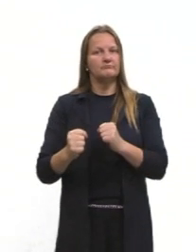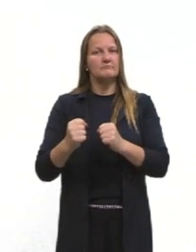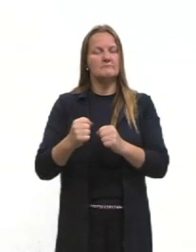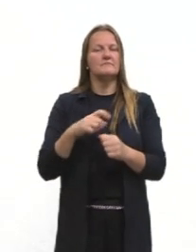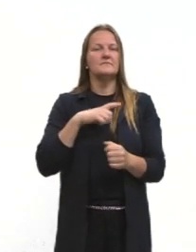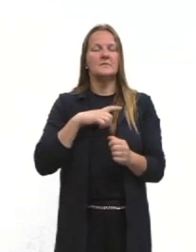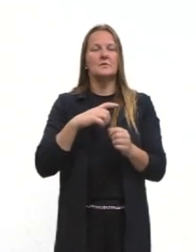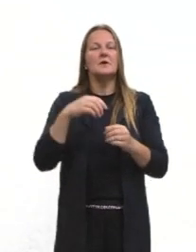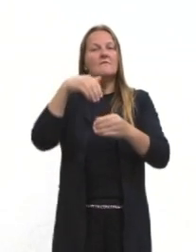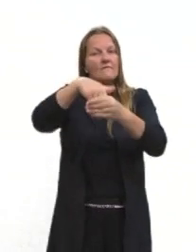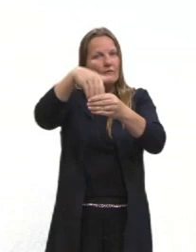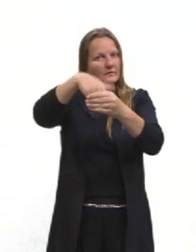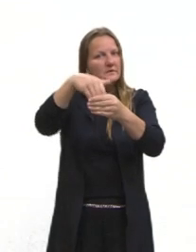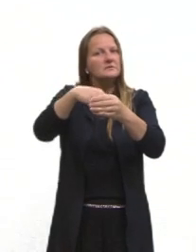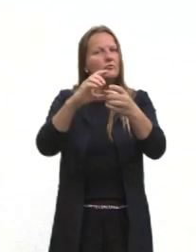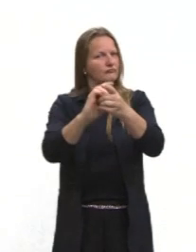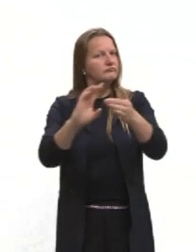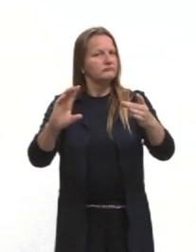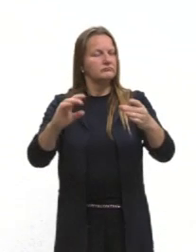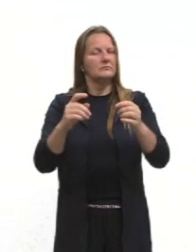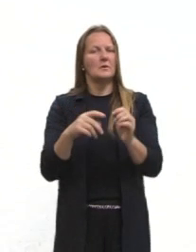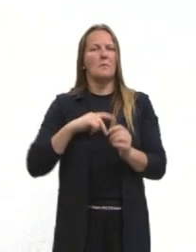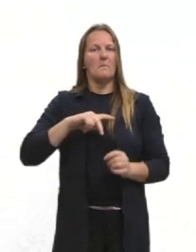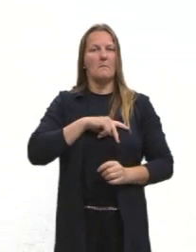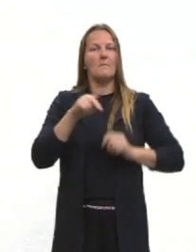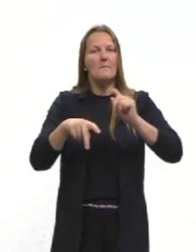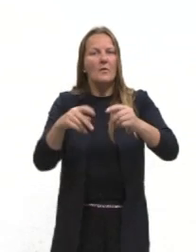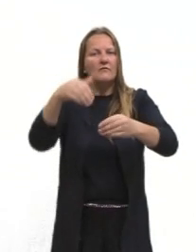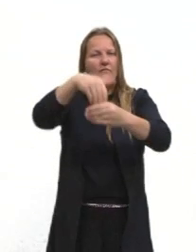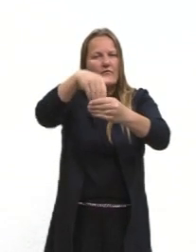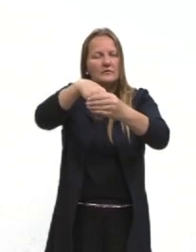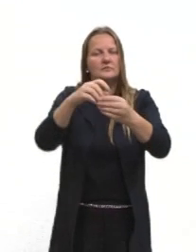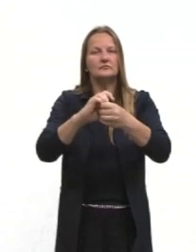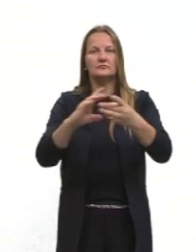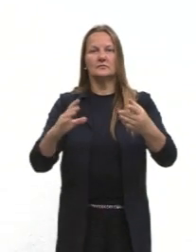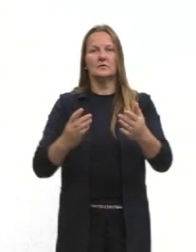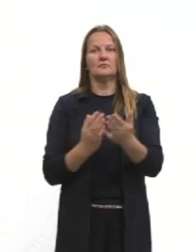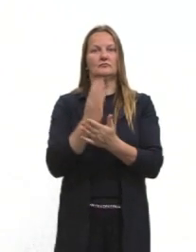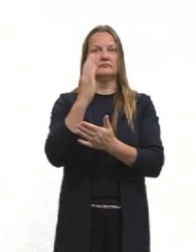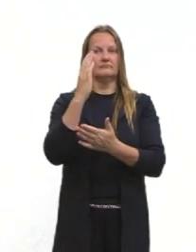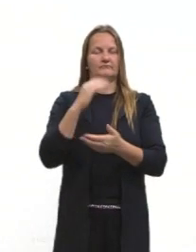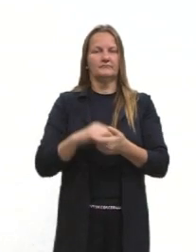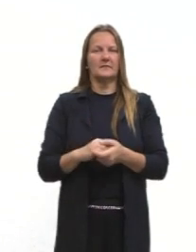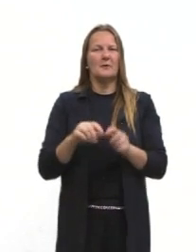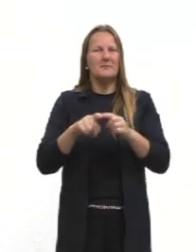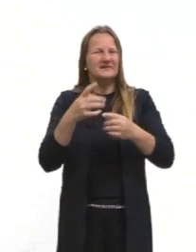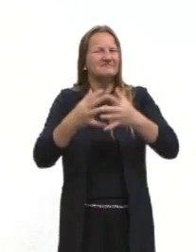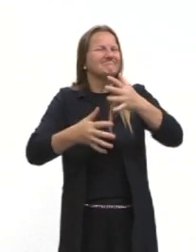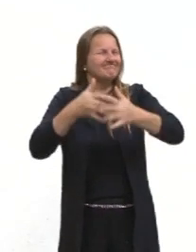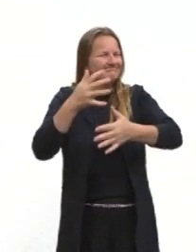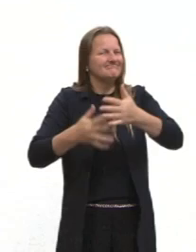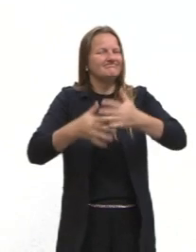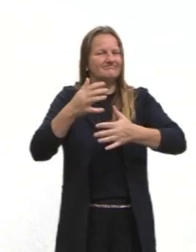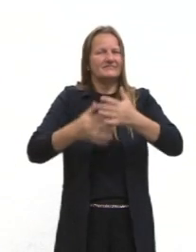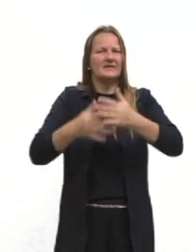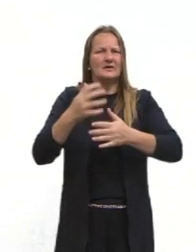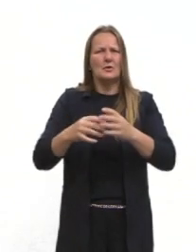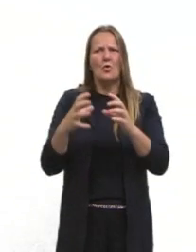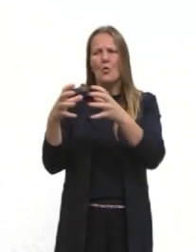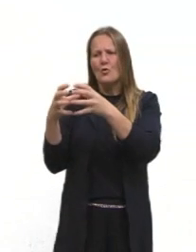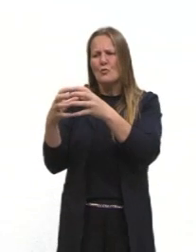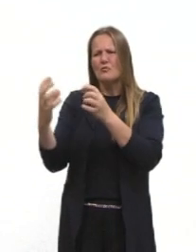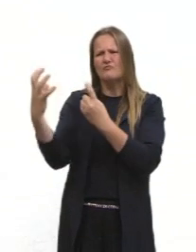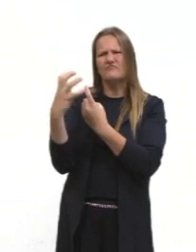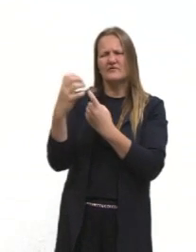eleito democraticamente, eleito pelos votos do povo. Mas vai ser um governo muito conturbado, ele vai sofrer muita oposição da